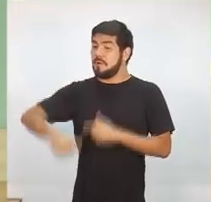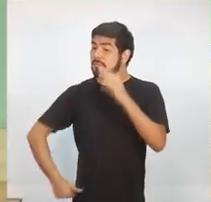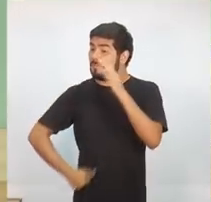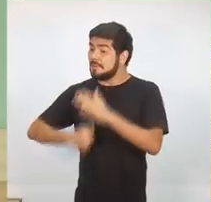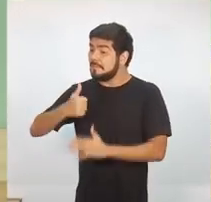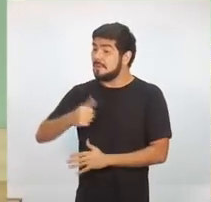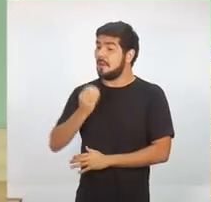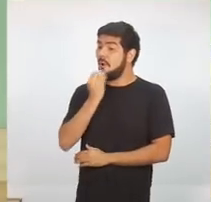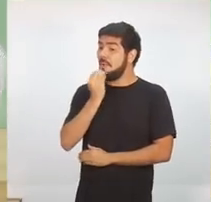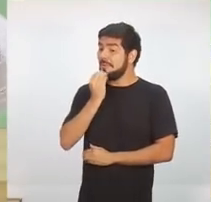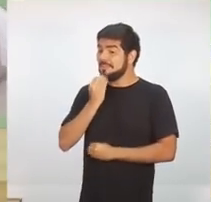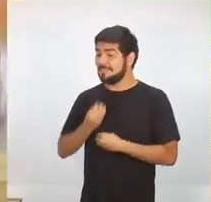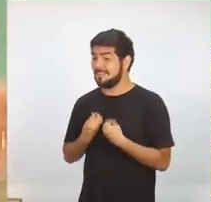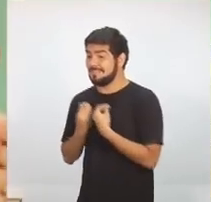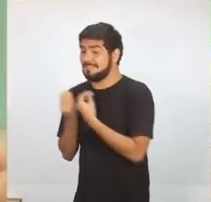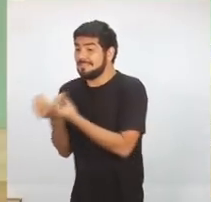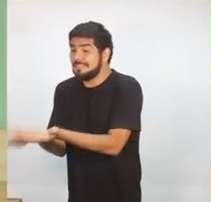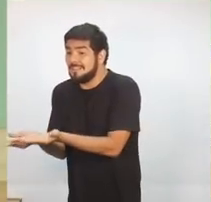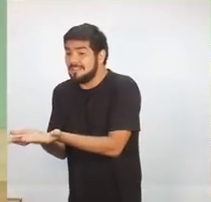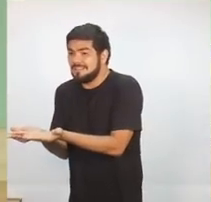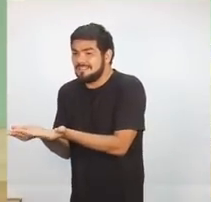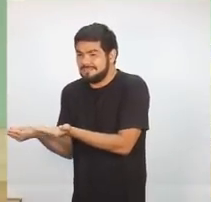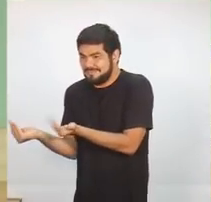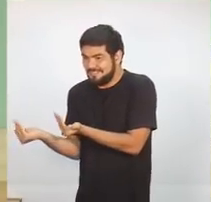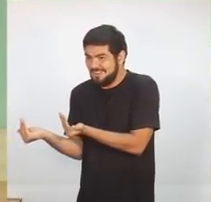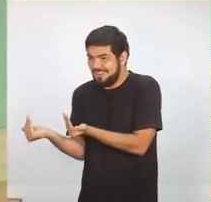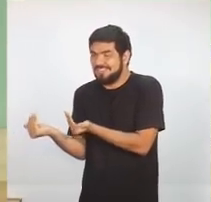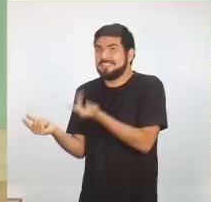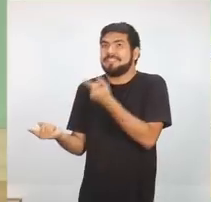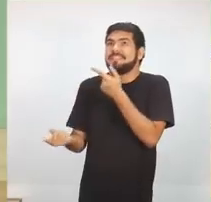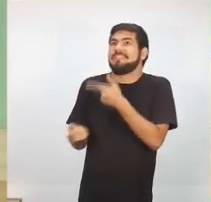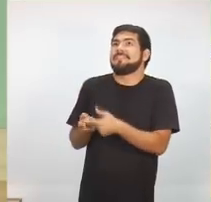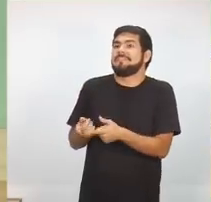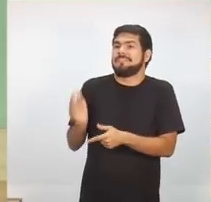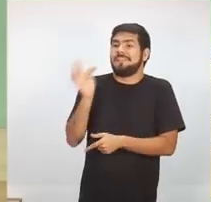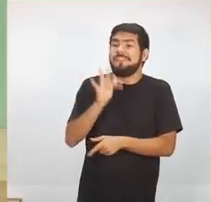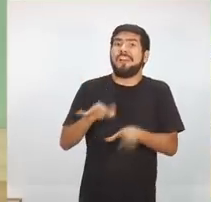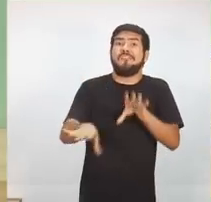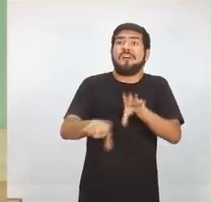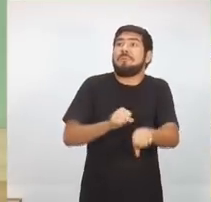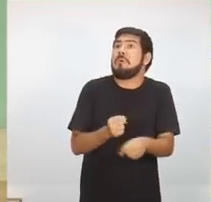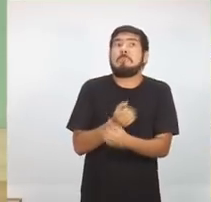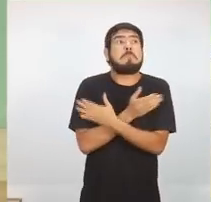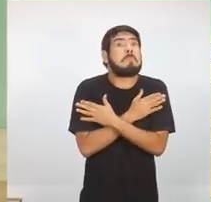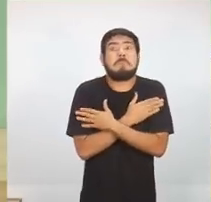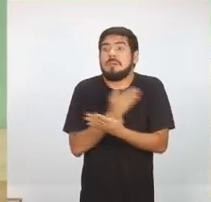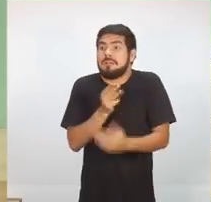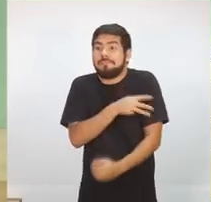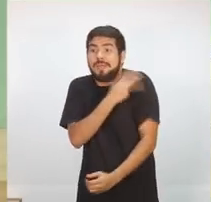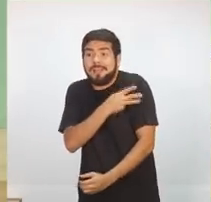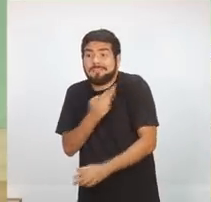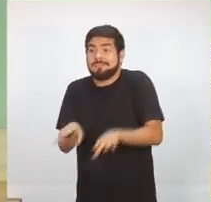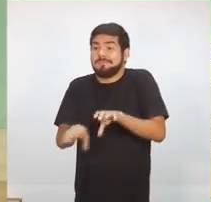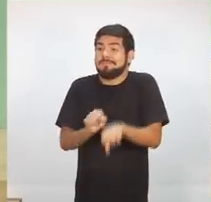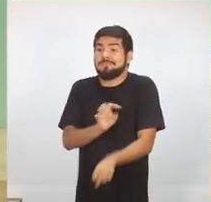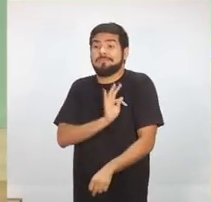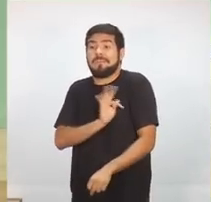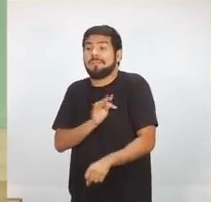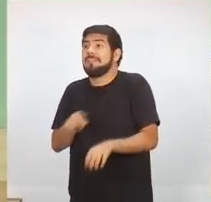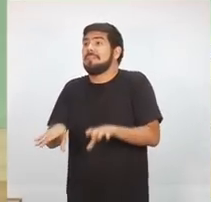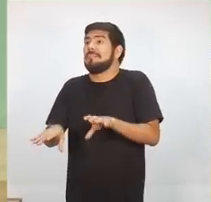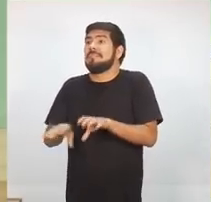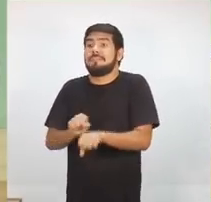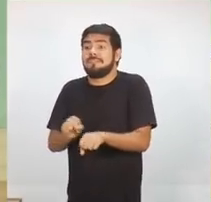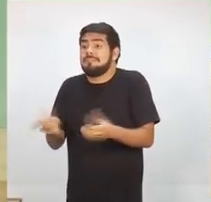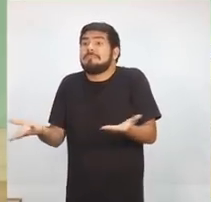é um oferecimento aos jovens que estão saindo da faculdade, do ensino médio, das escolas técnicas, para